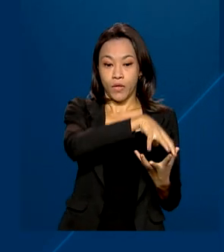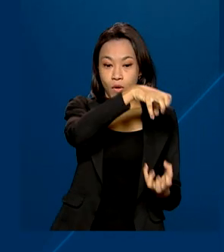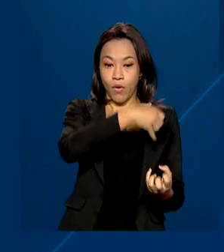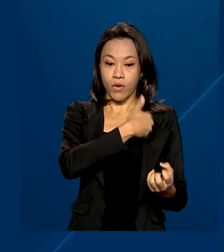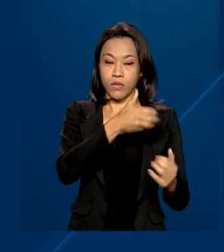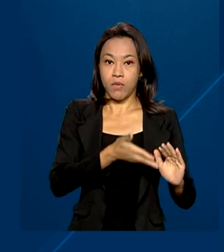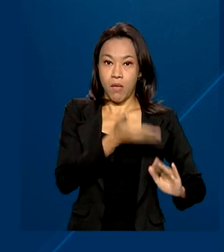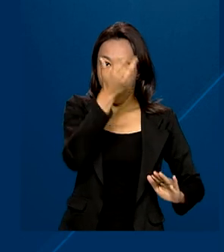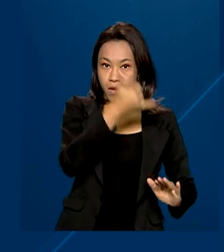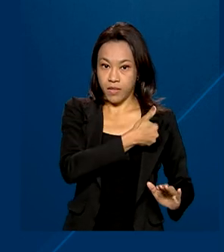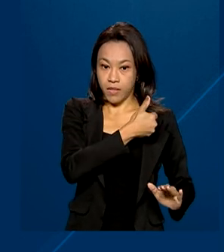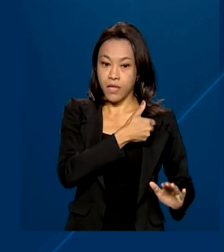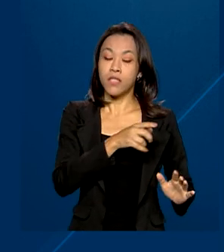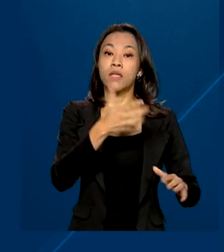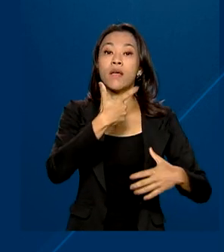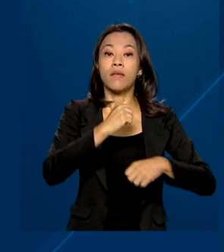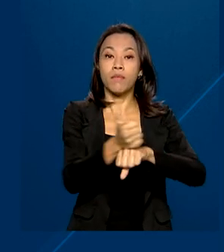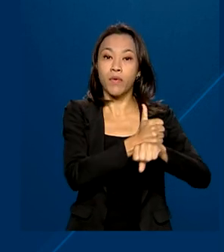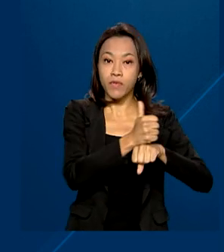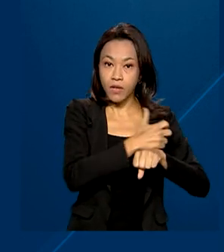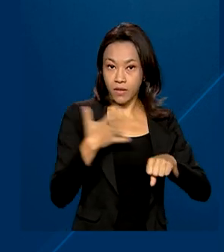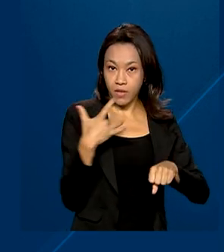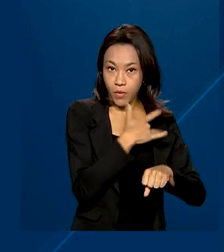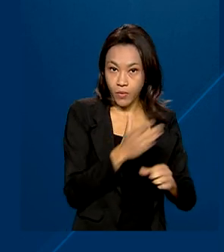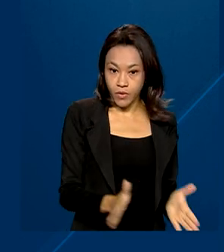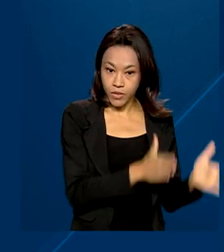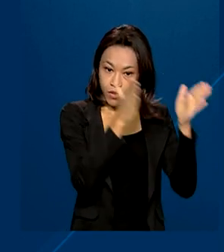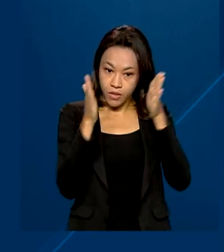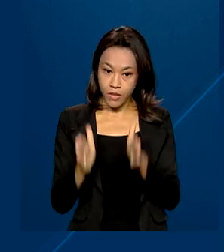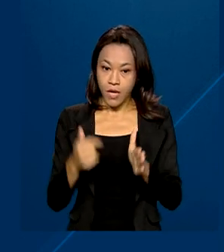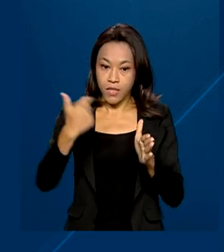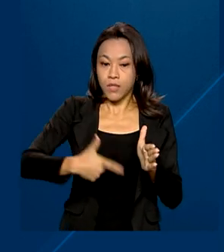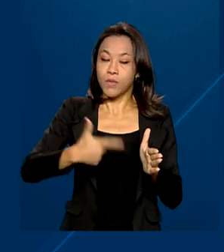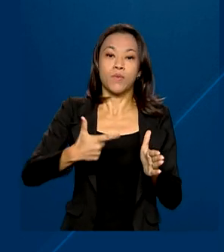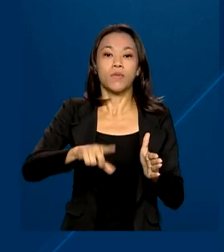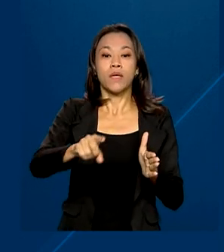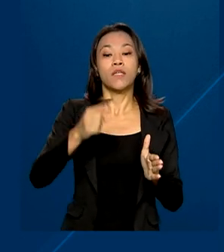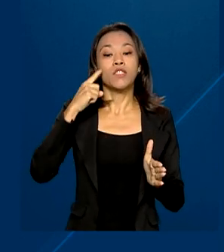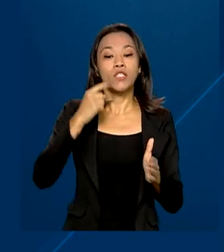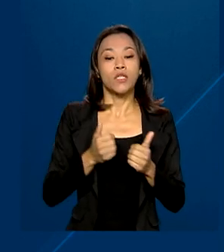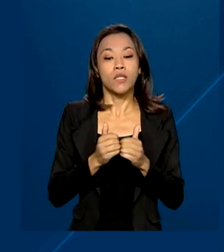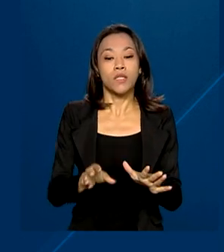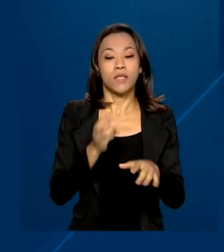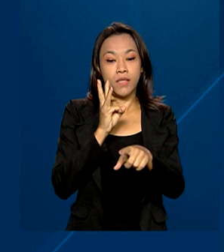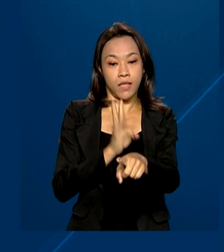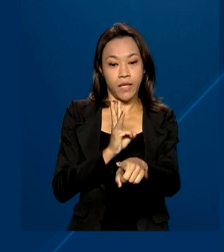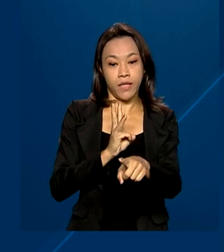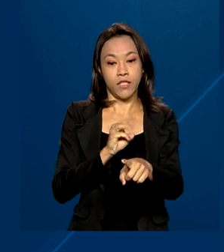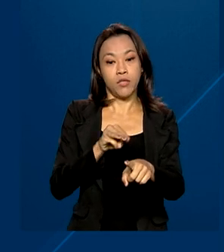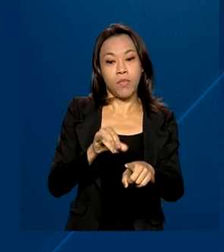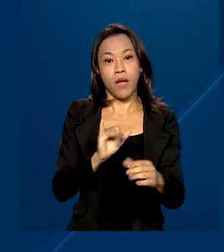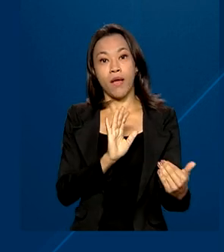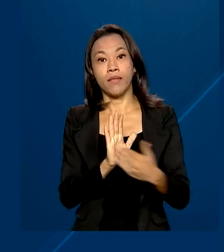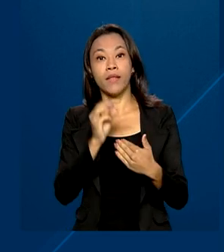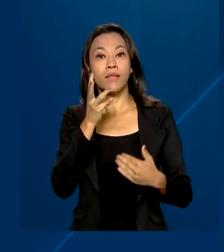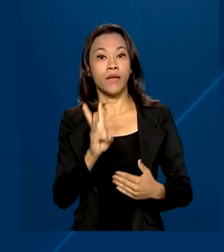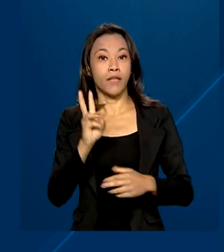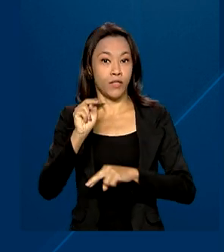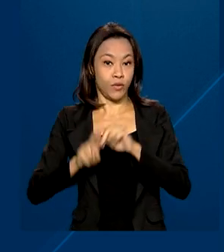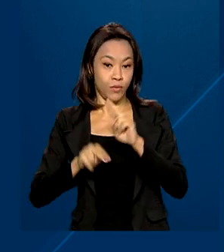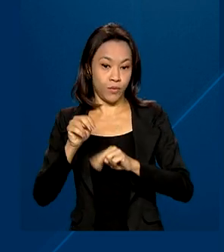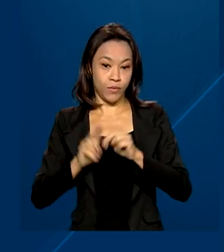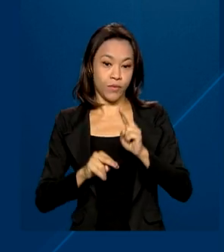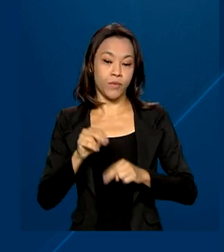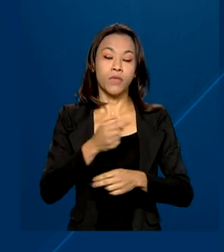mais e trabalhadores da saúde. A segunda etapa tem início no dia 3 de maio e vai até 3 de junho, para crianças de